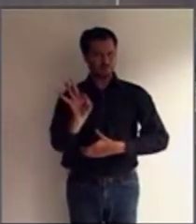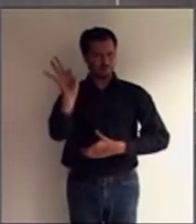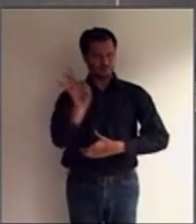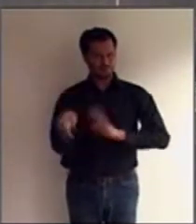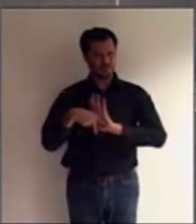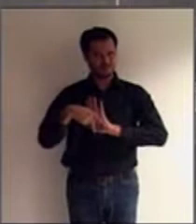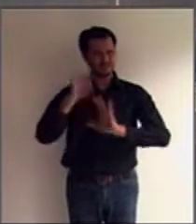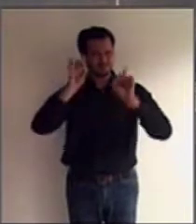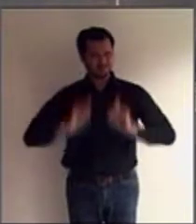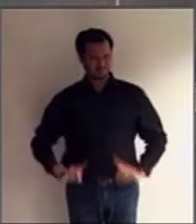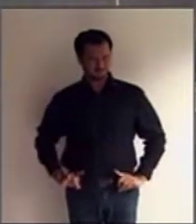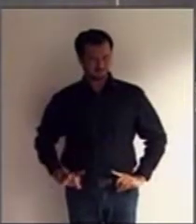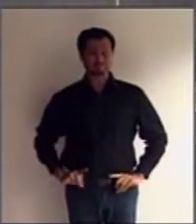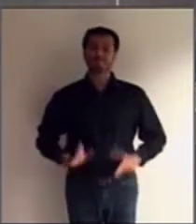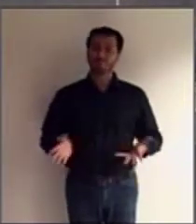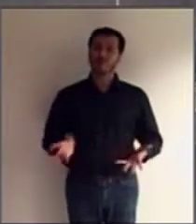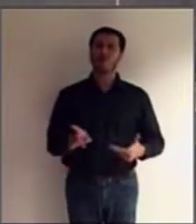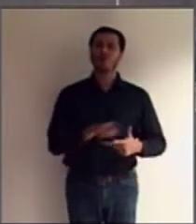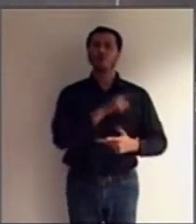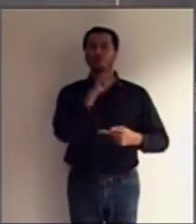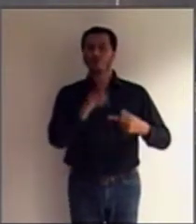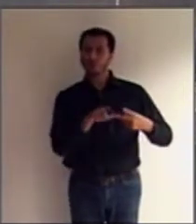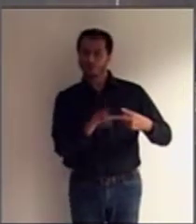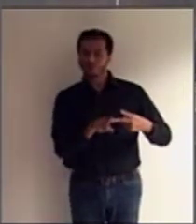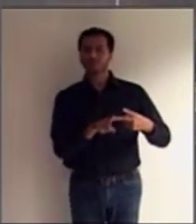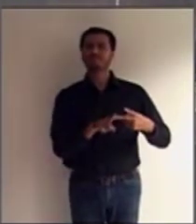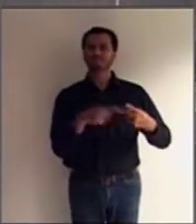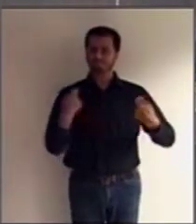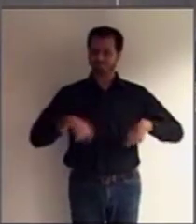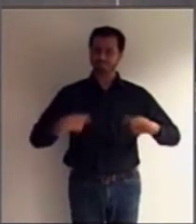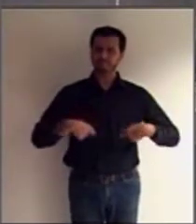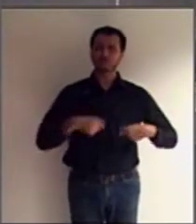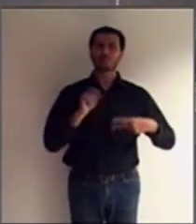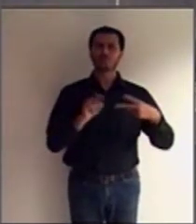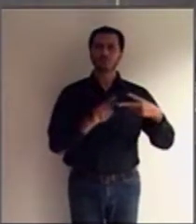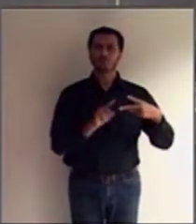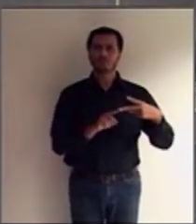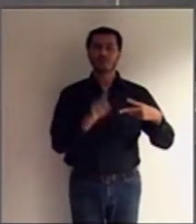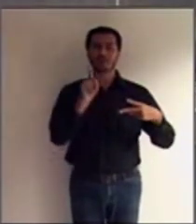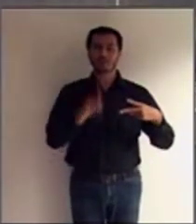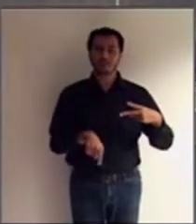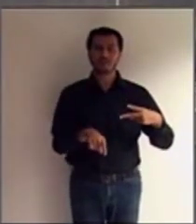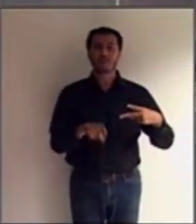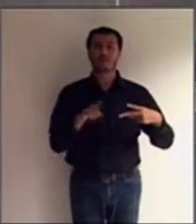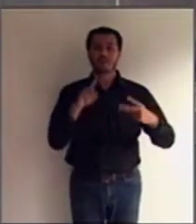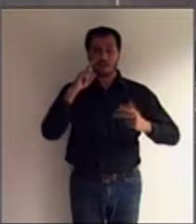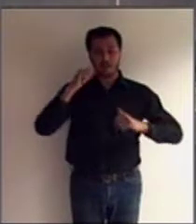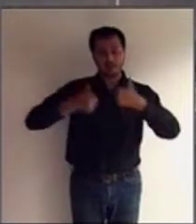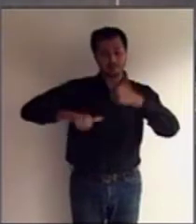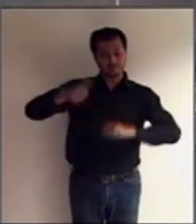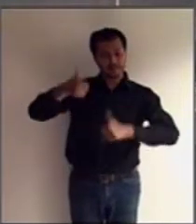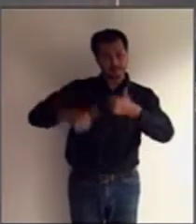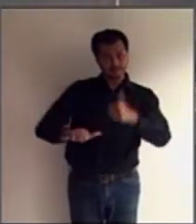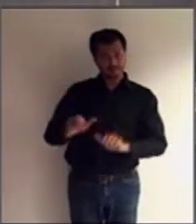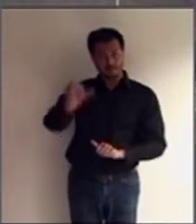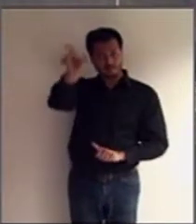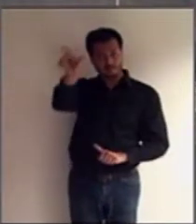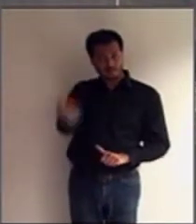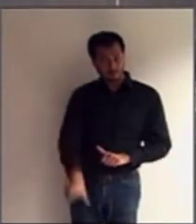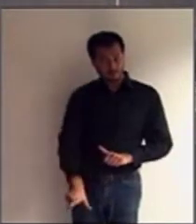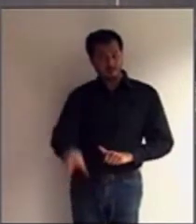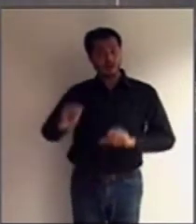deficiência. Outra questão que deve ser levada em consideração é um aprofundamento na análise da autonomia e